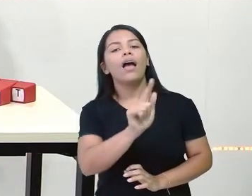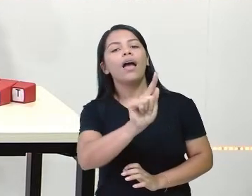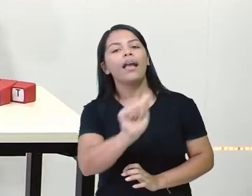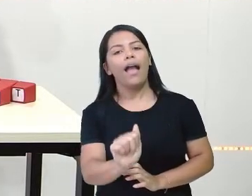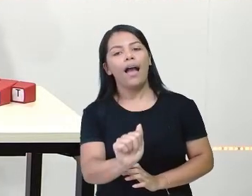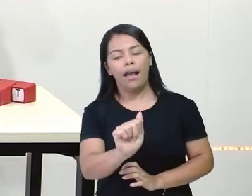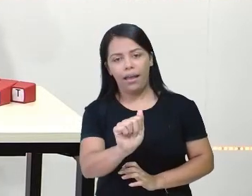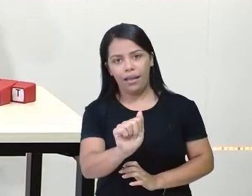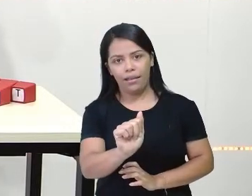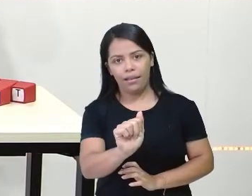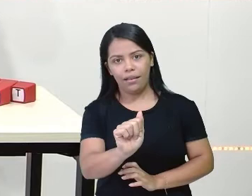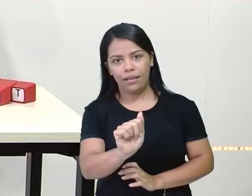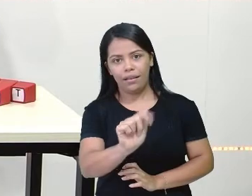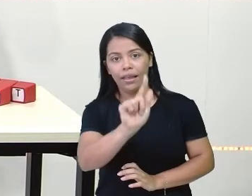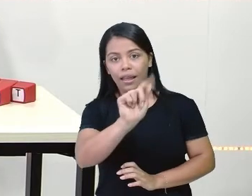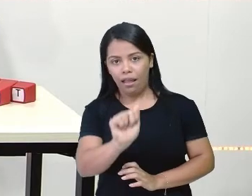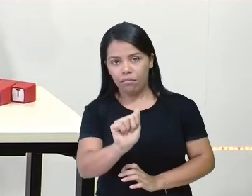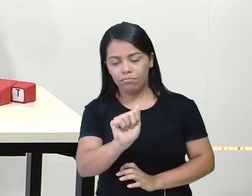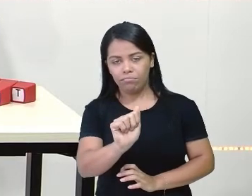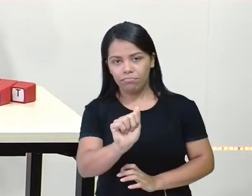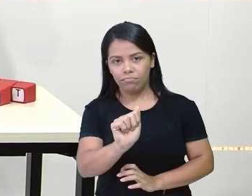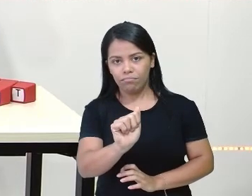Gá. Gá.